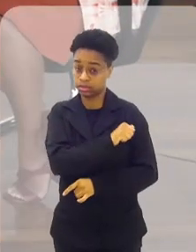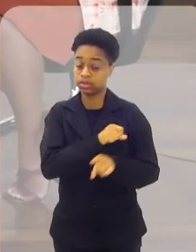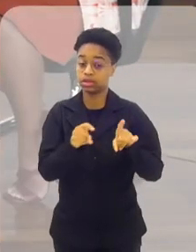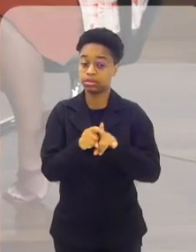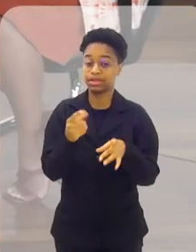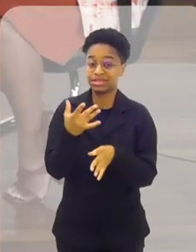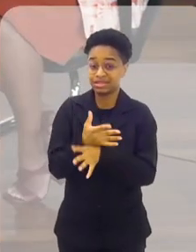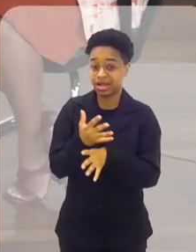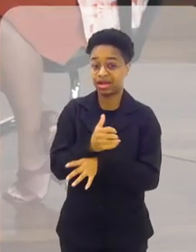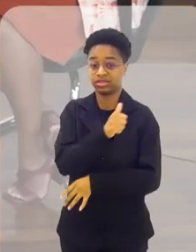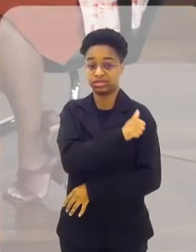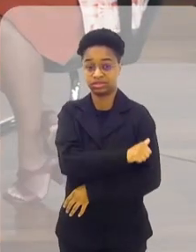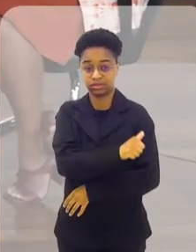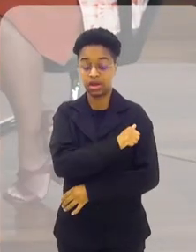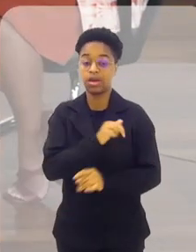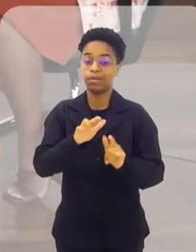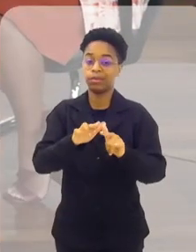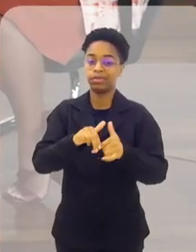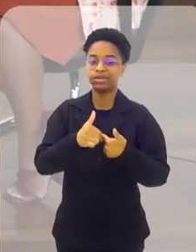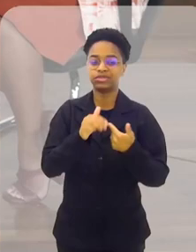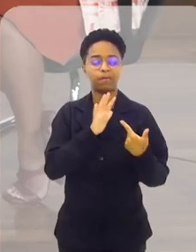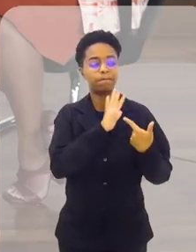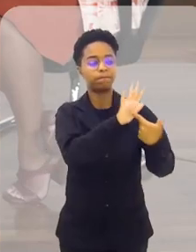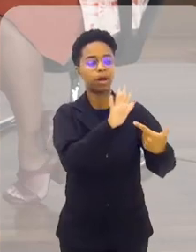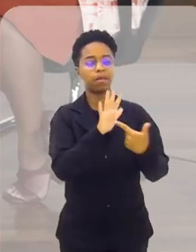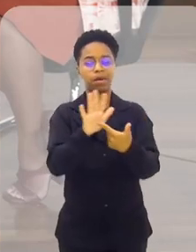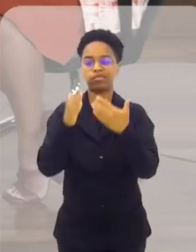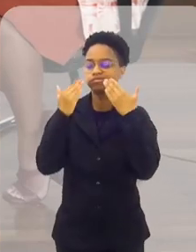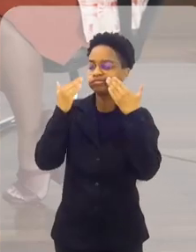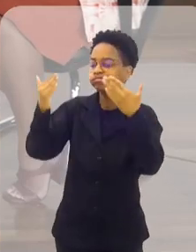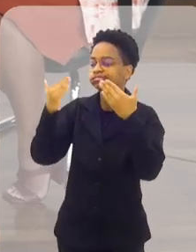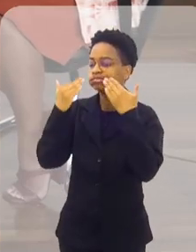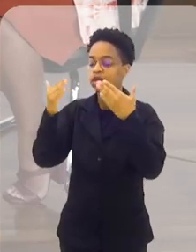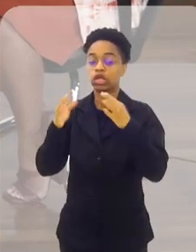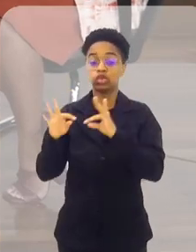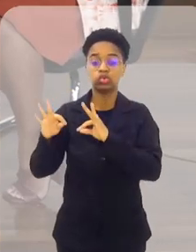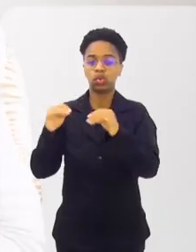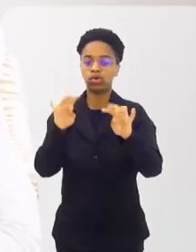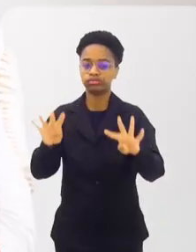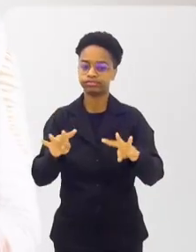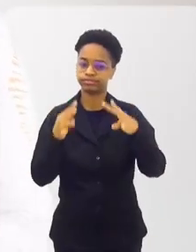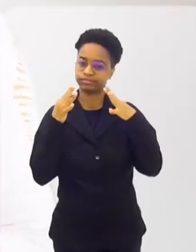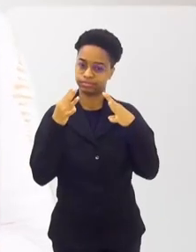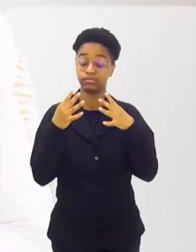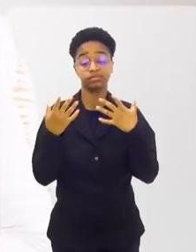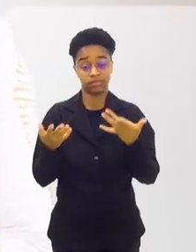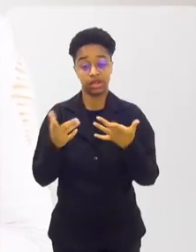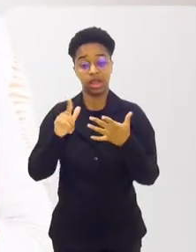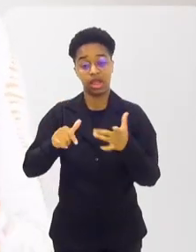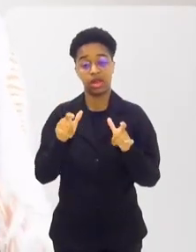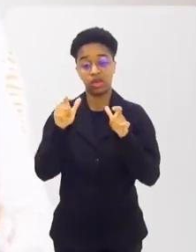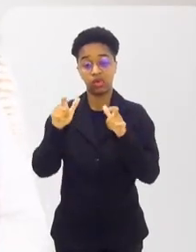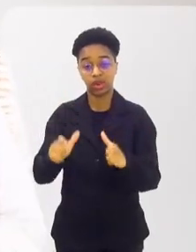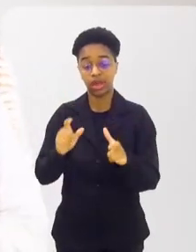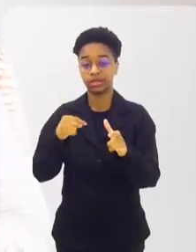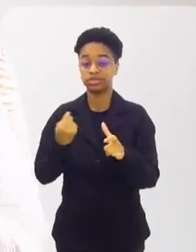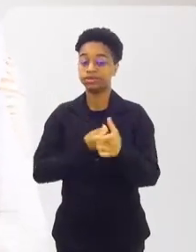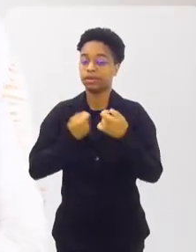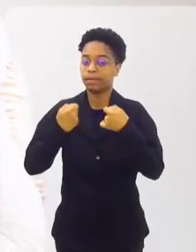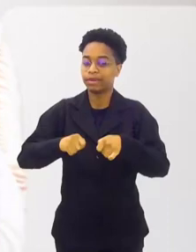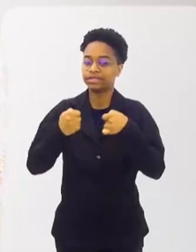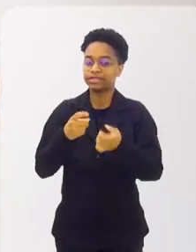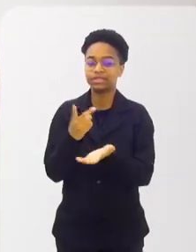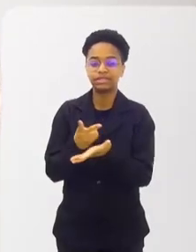de Janeiro e a cidade do Rio de Janeiro, por se apresentar também como um chamariz, são lugares